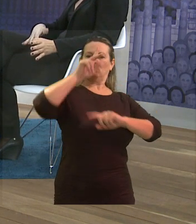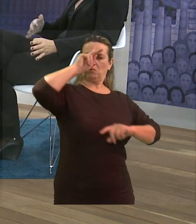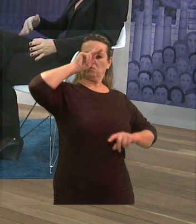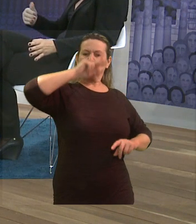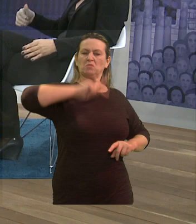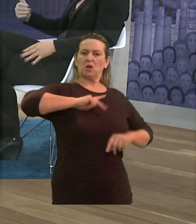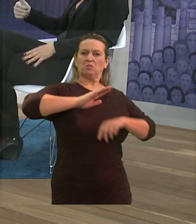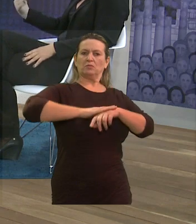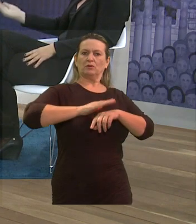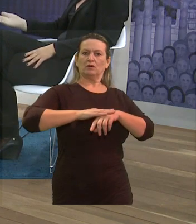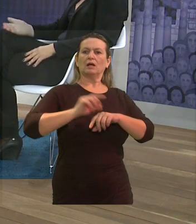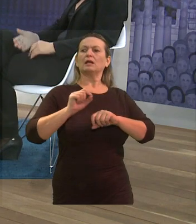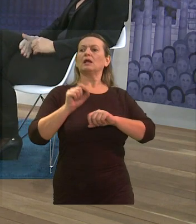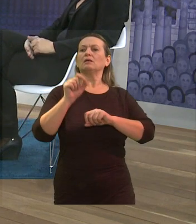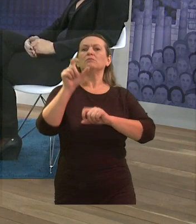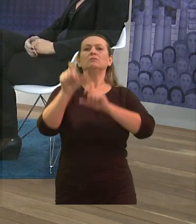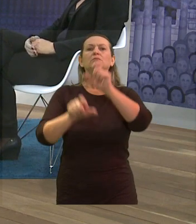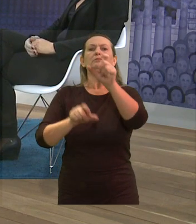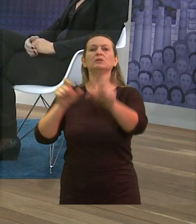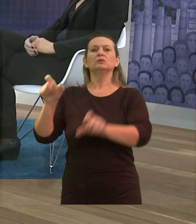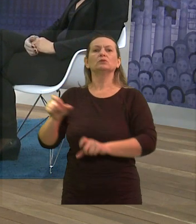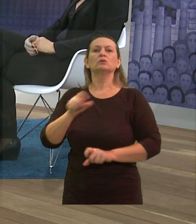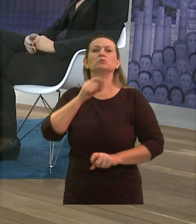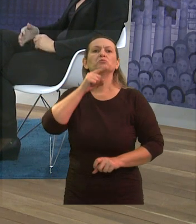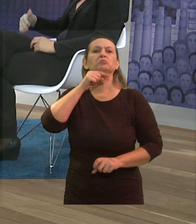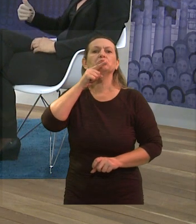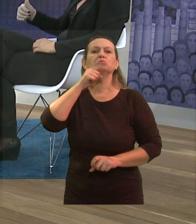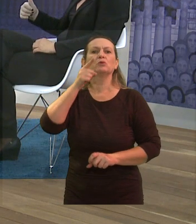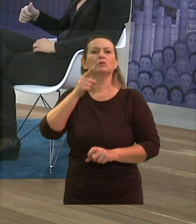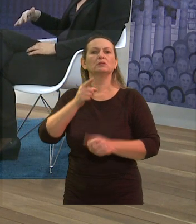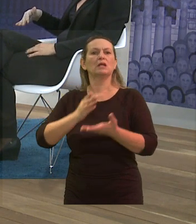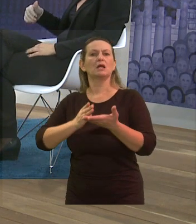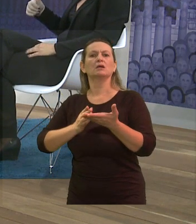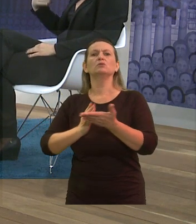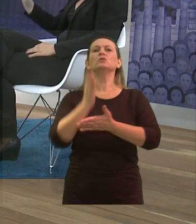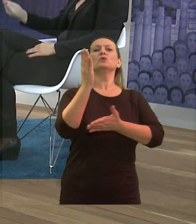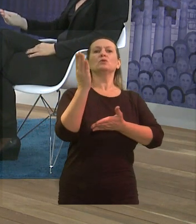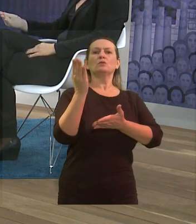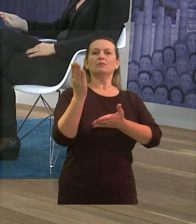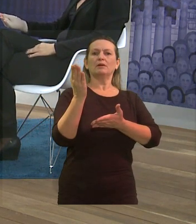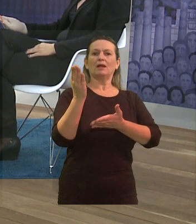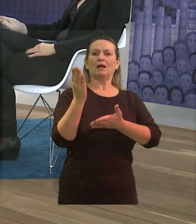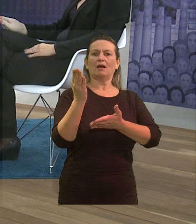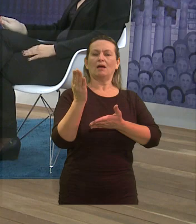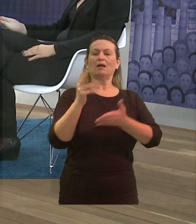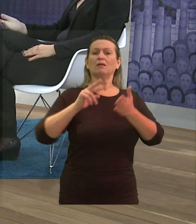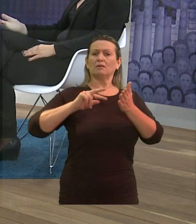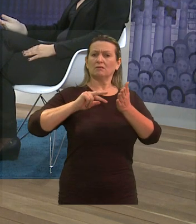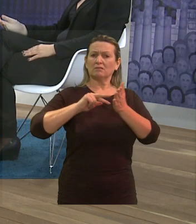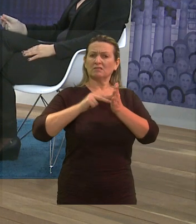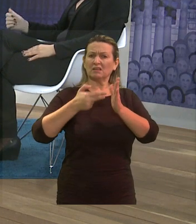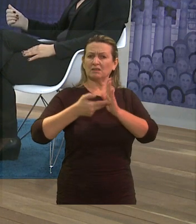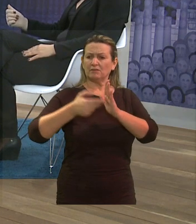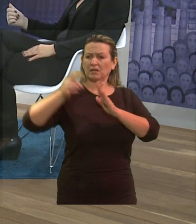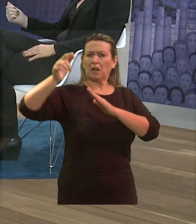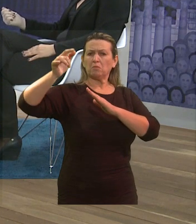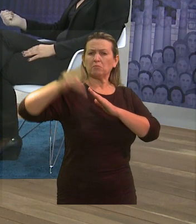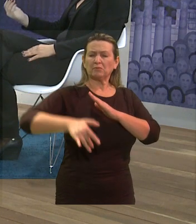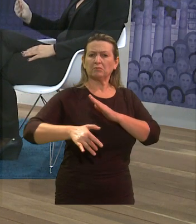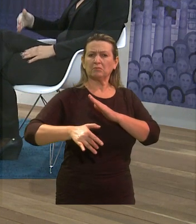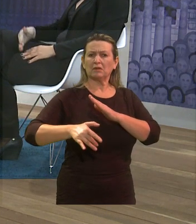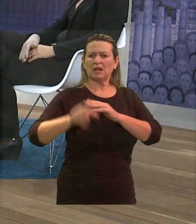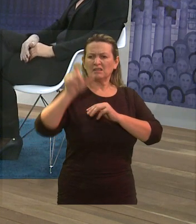todas as pessoas que não conseguem alcançar, né, se superar, acaba de novo